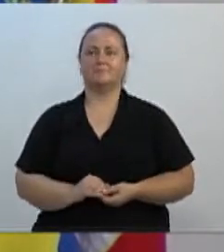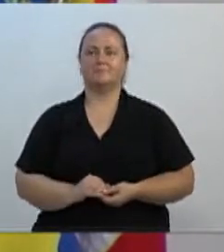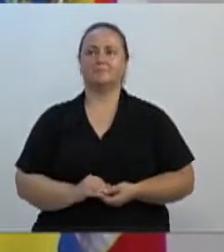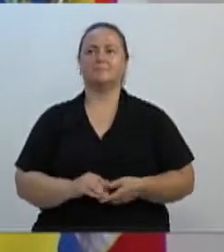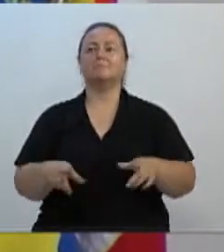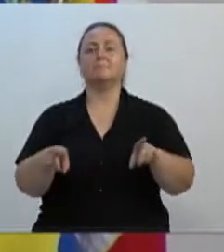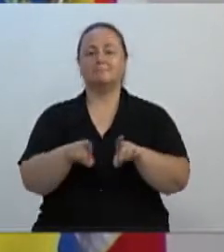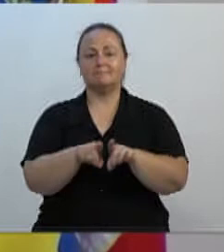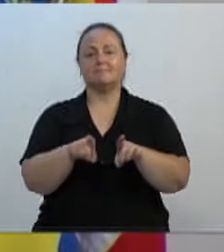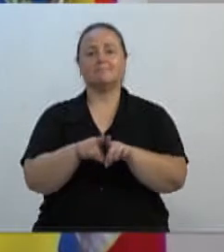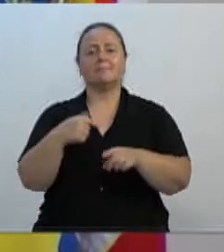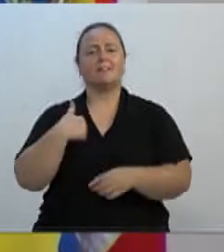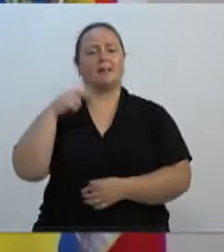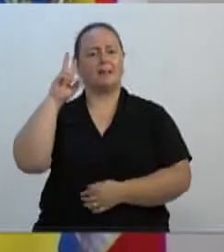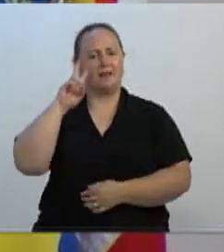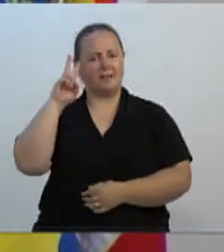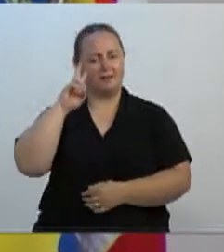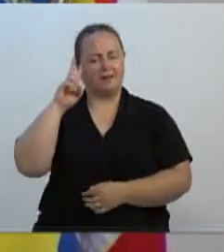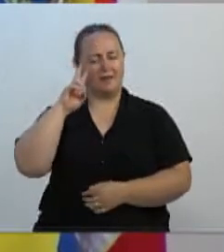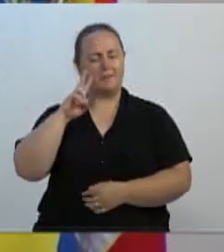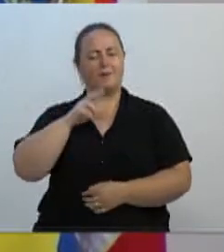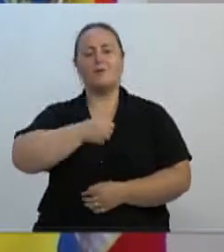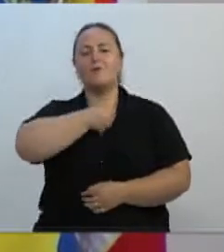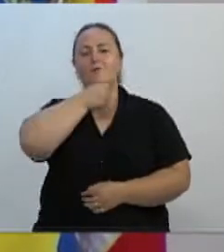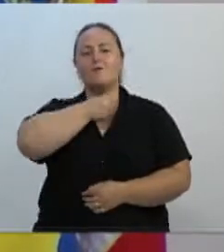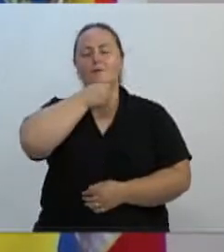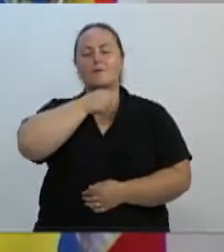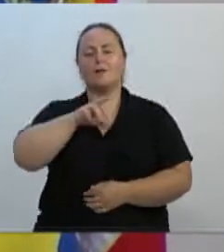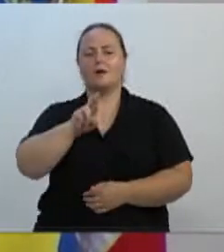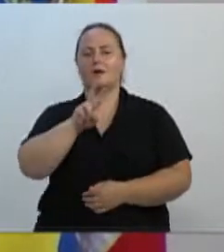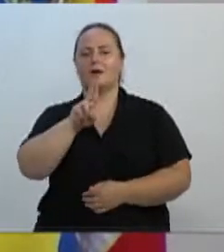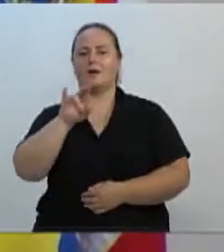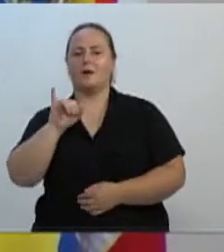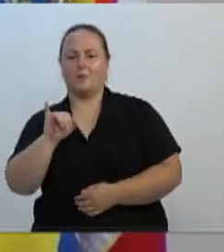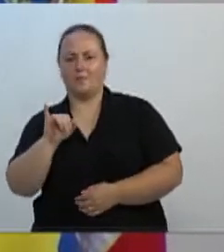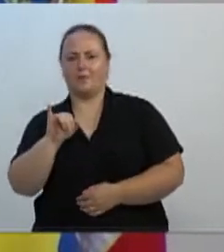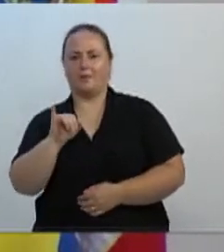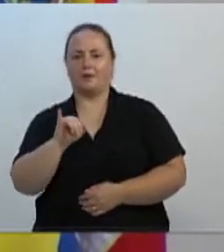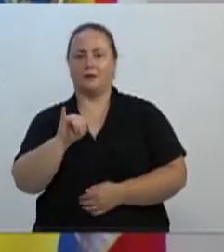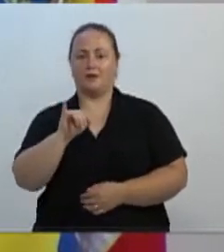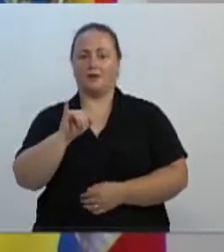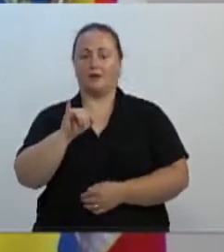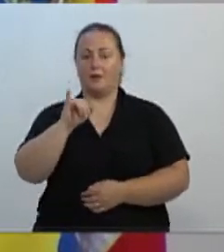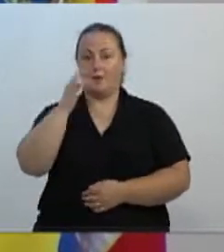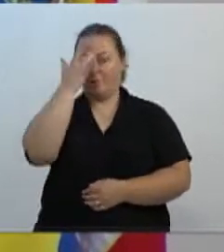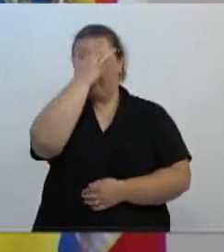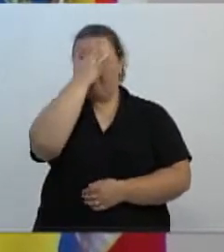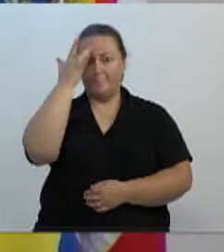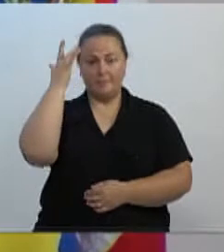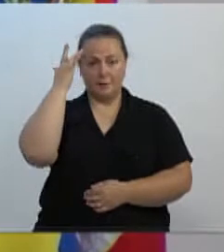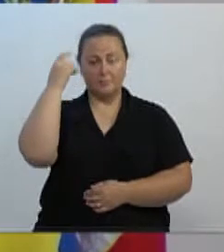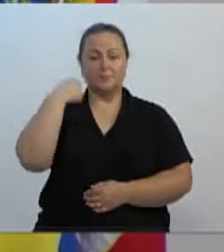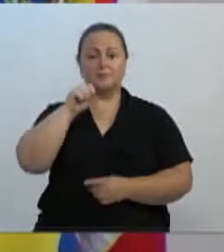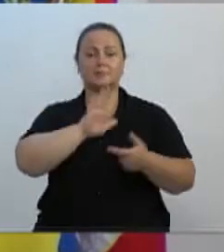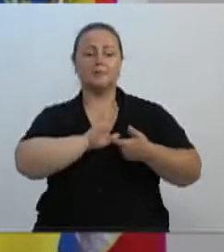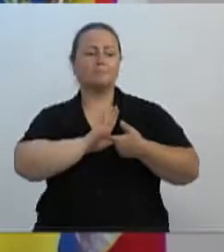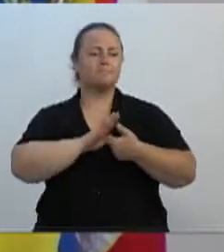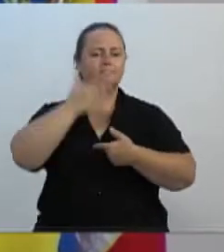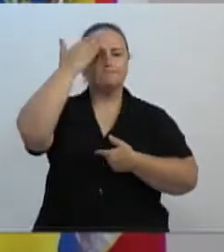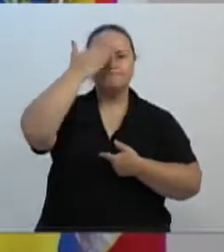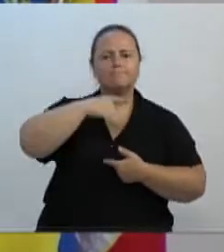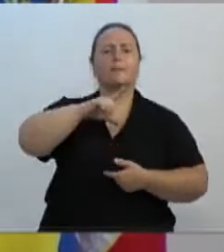saudoso avô Rui Willick, de que o homem deve demonstrar interesse pela comunidade e participar,